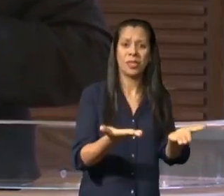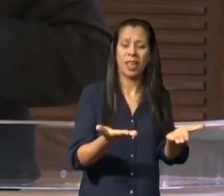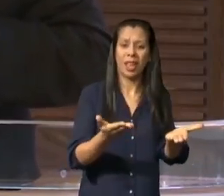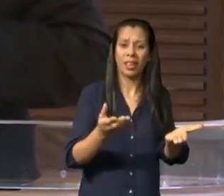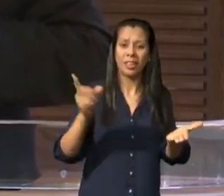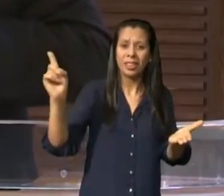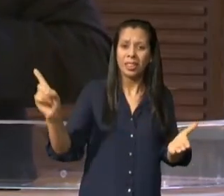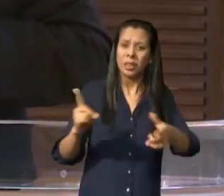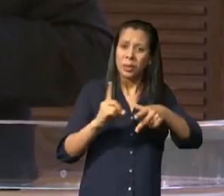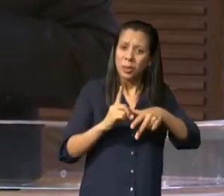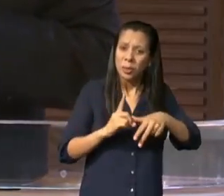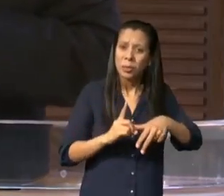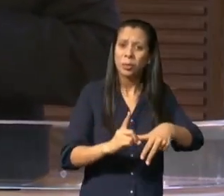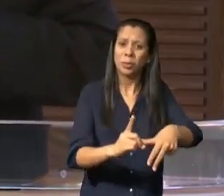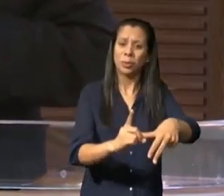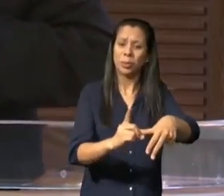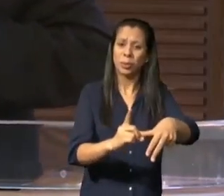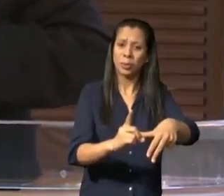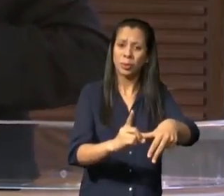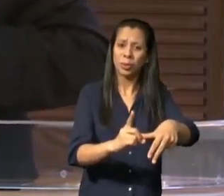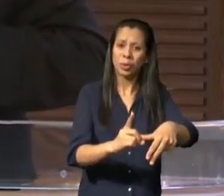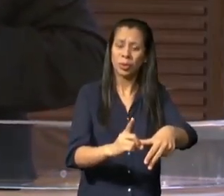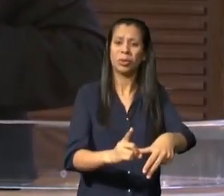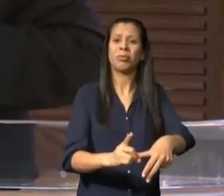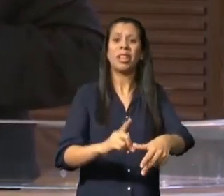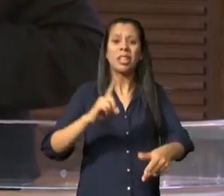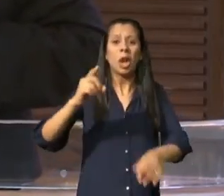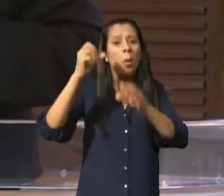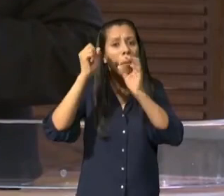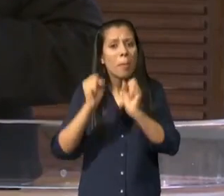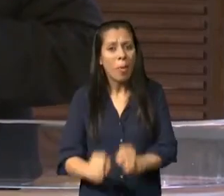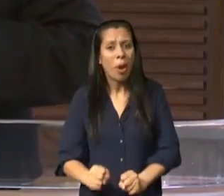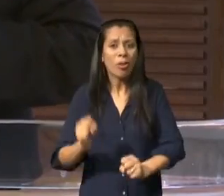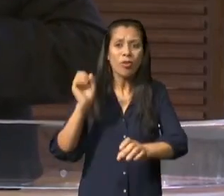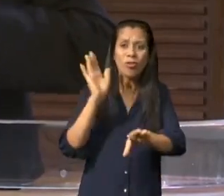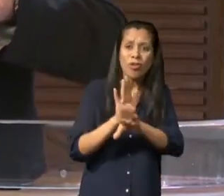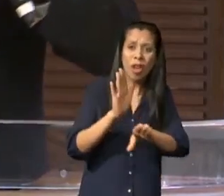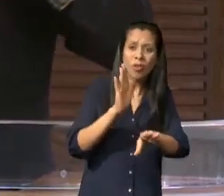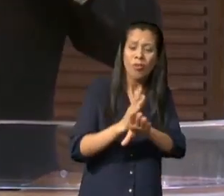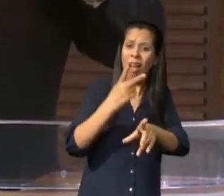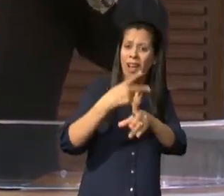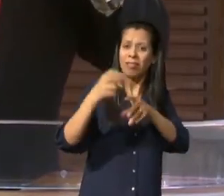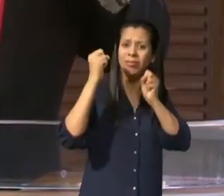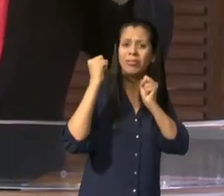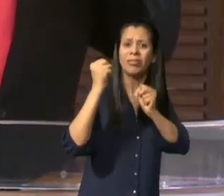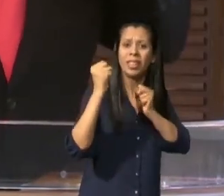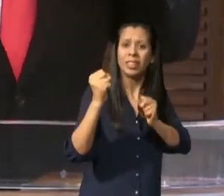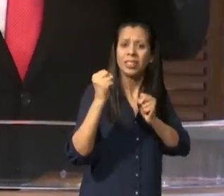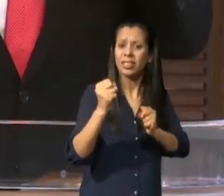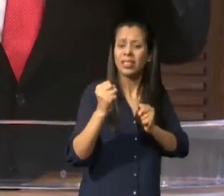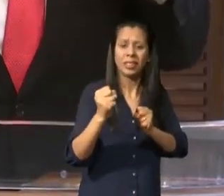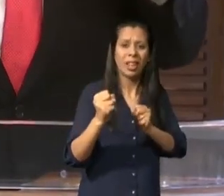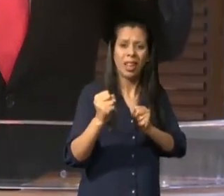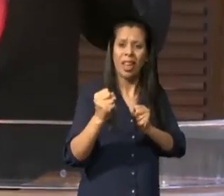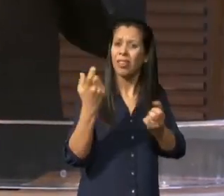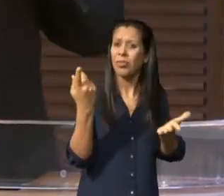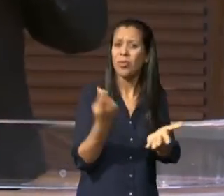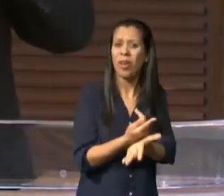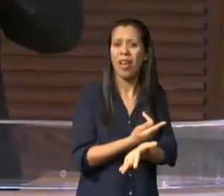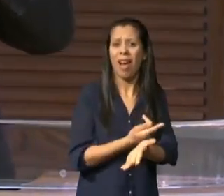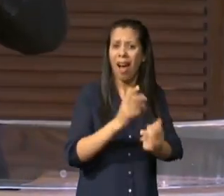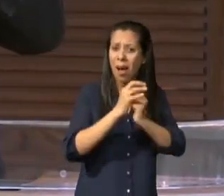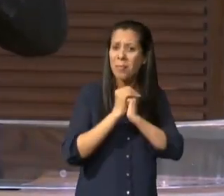contrário juntamente com a tentação vos proverá livramento de sorte que a possais suportar amém